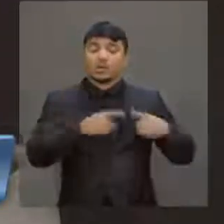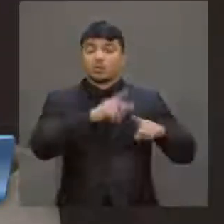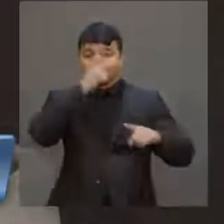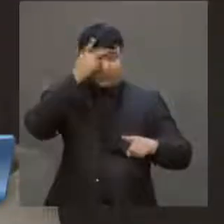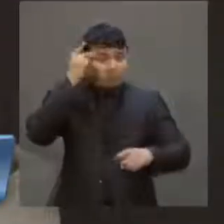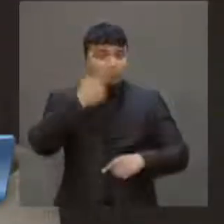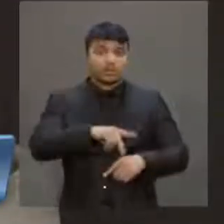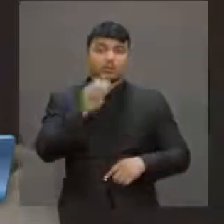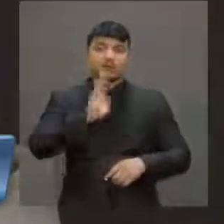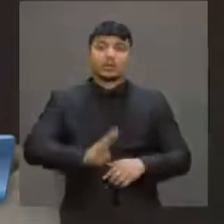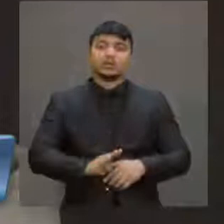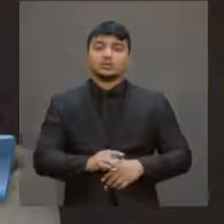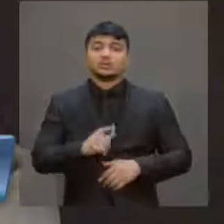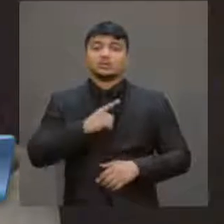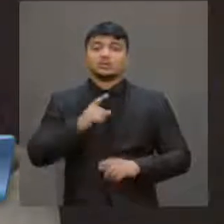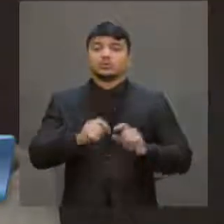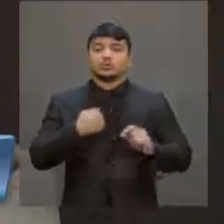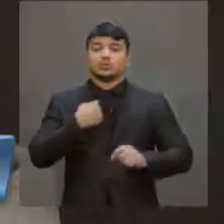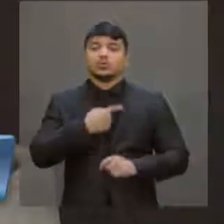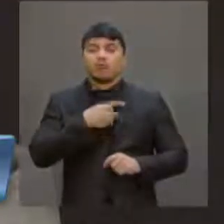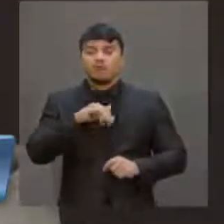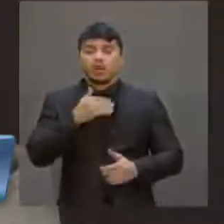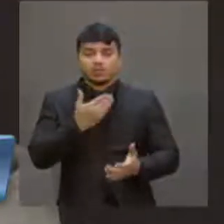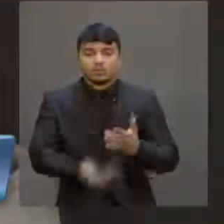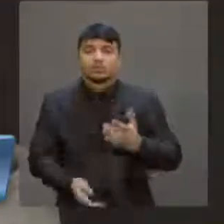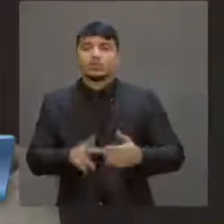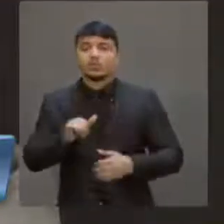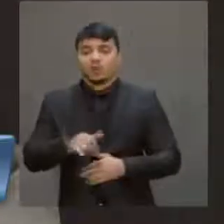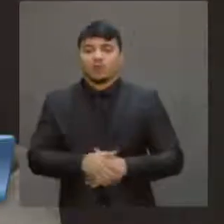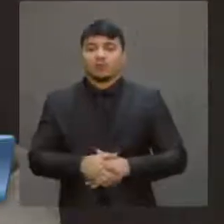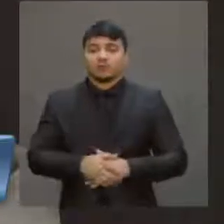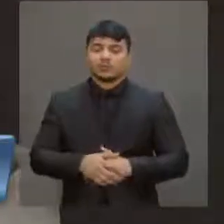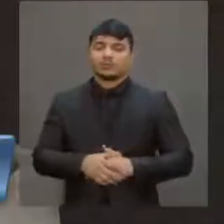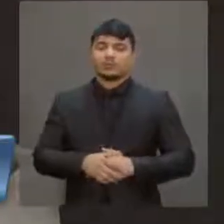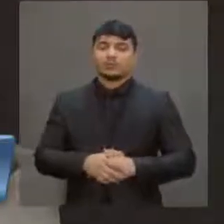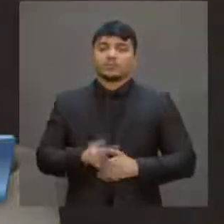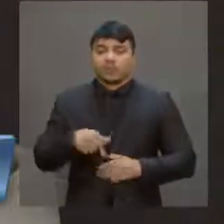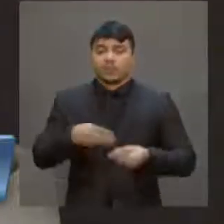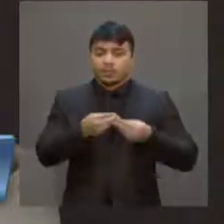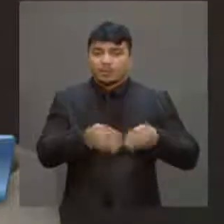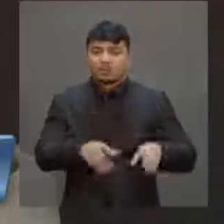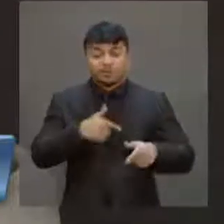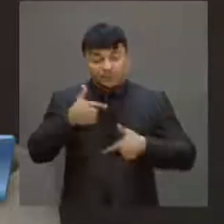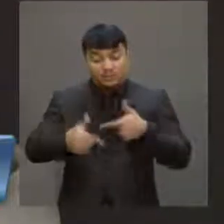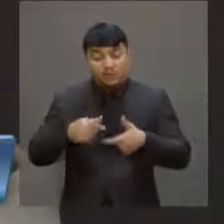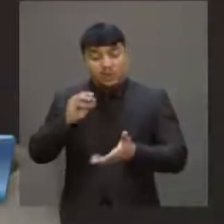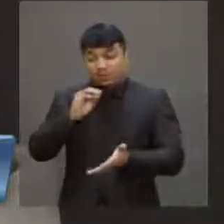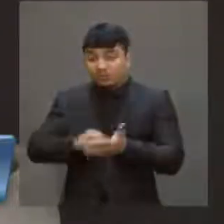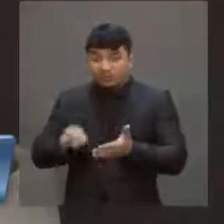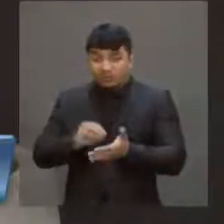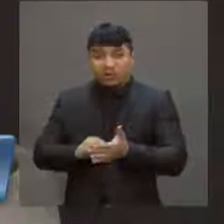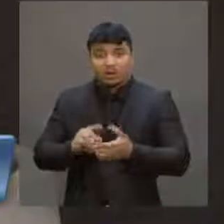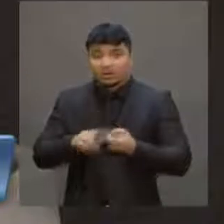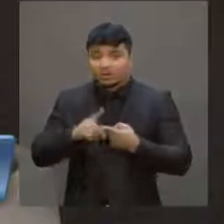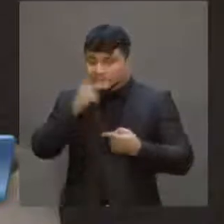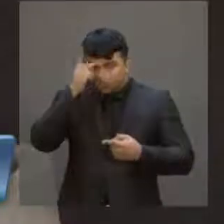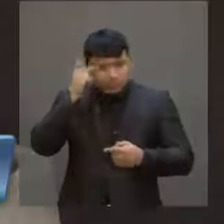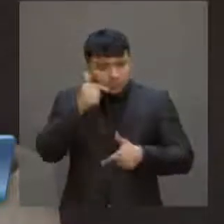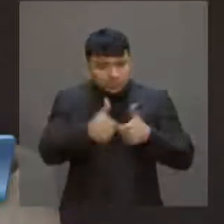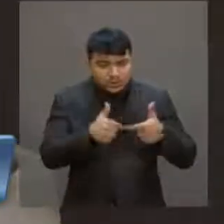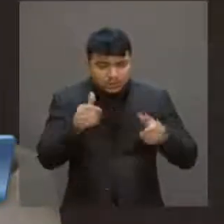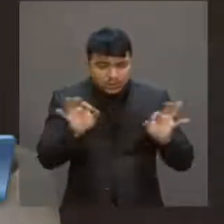num ambiente de recessão, nós vamos cair na barbárie. Ou seja, mais desemprego, mais subocupação,